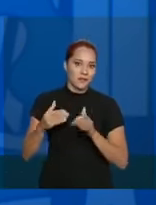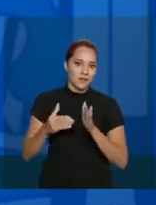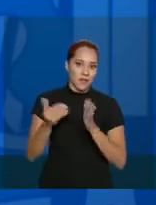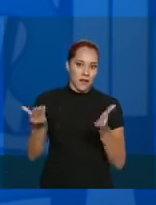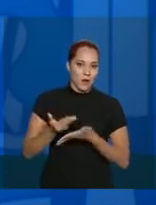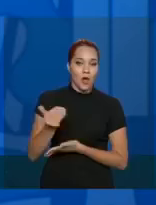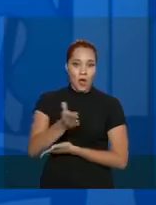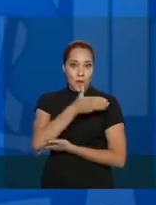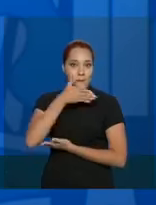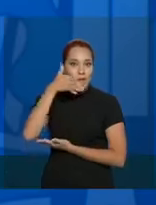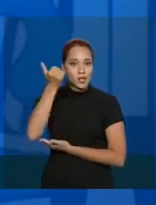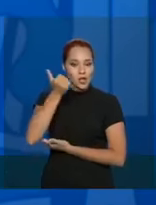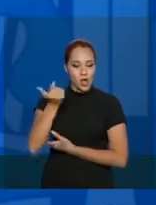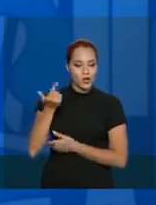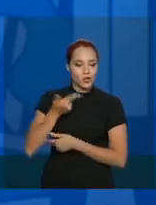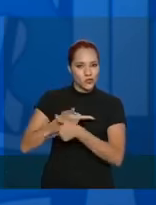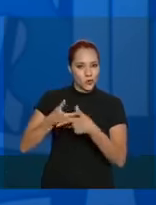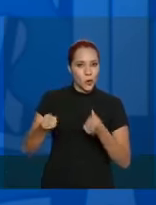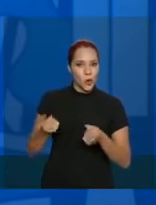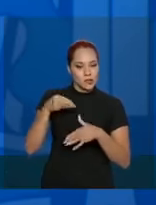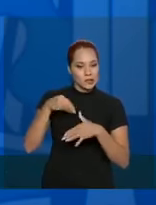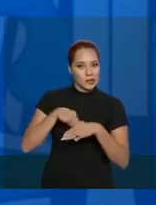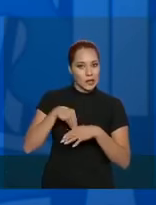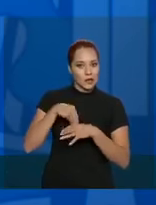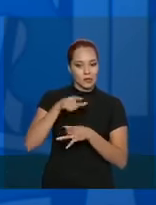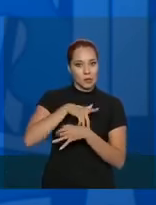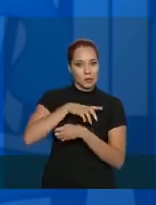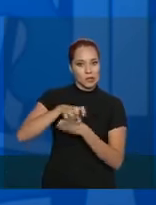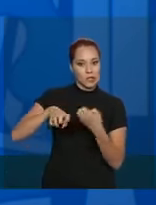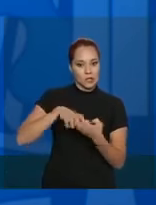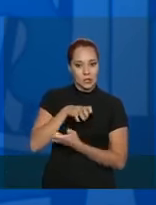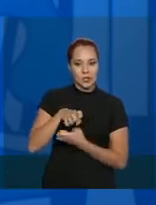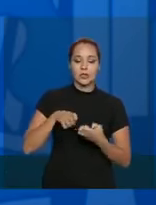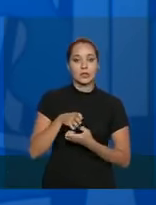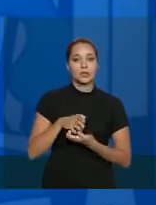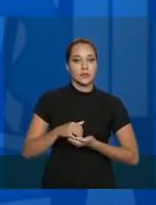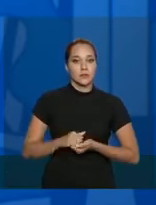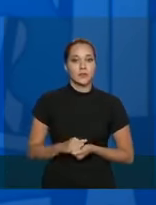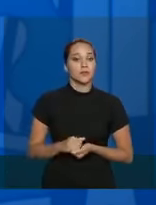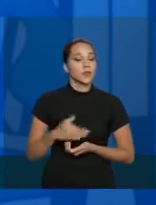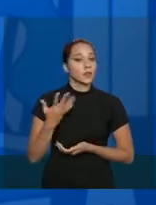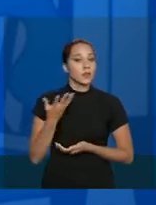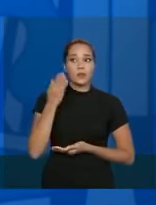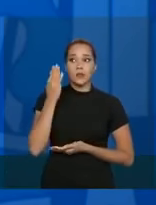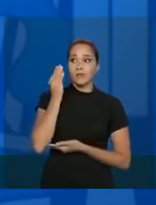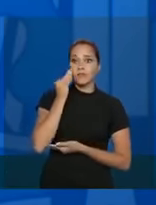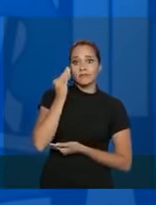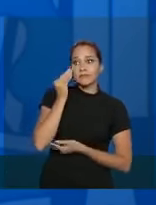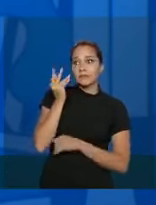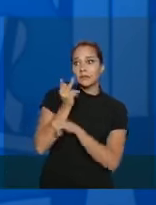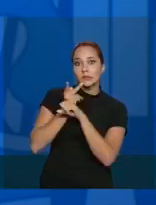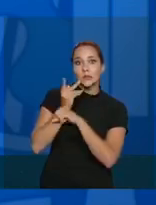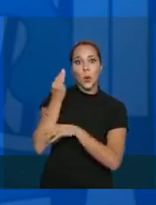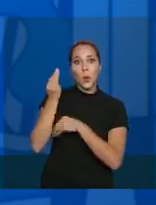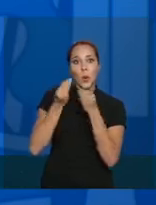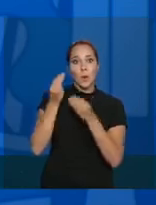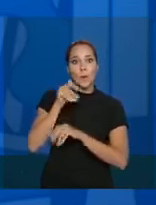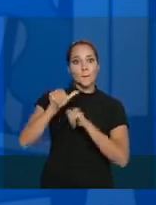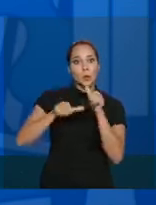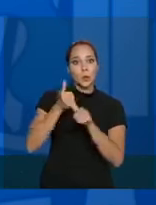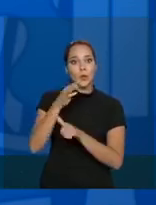performance de abastecimento dentro do caos de mercado e procurando alternativas para respiradores.